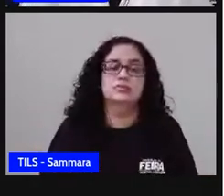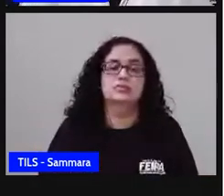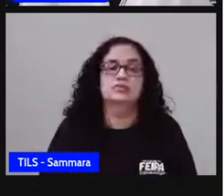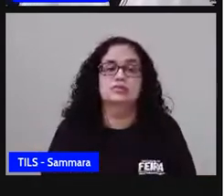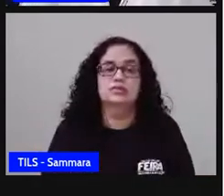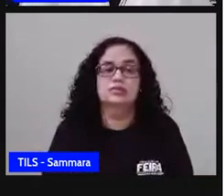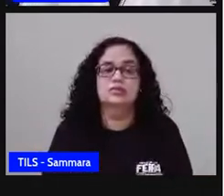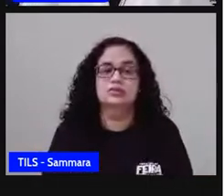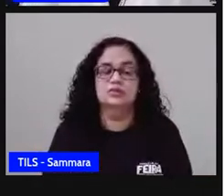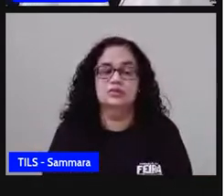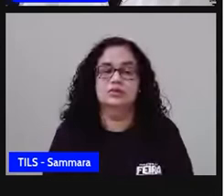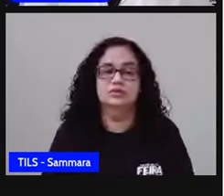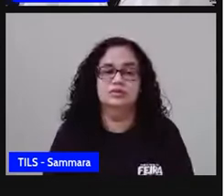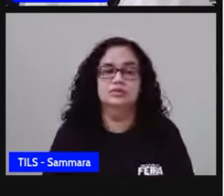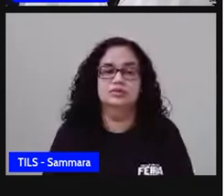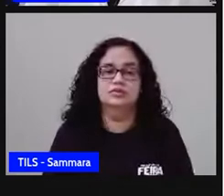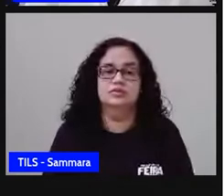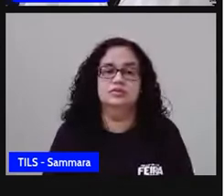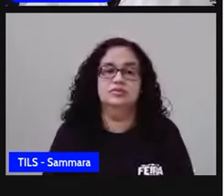Atenção.